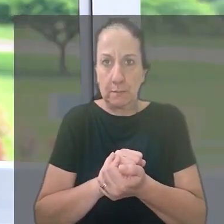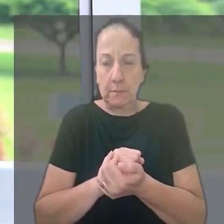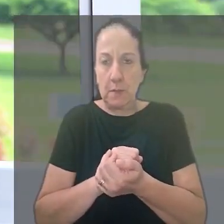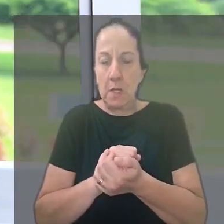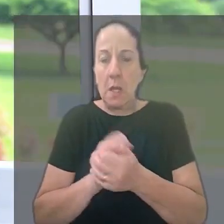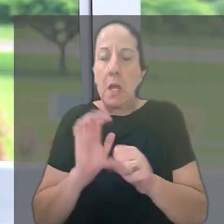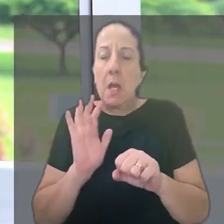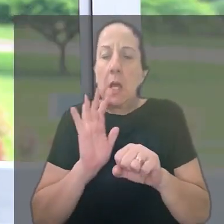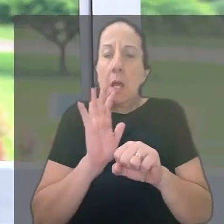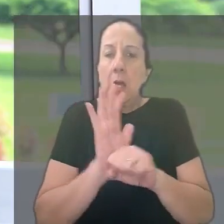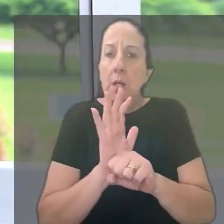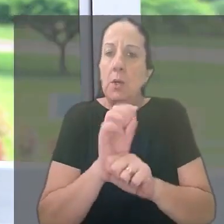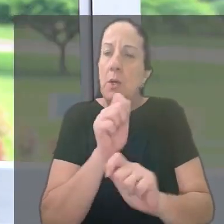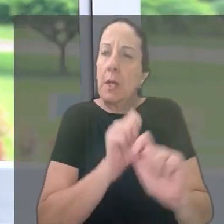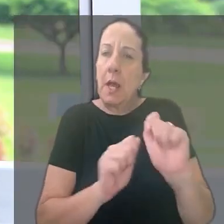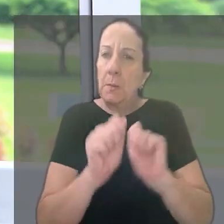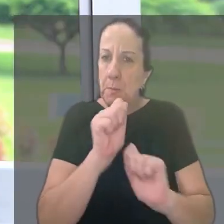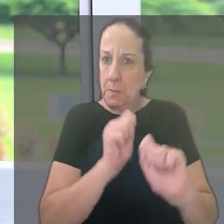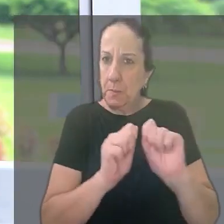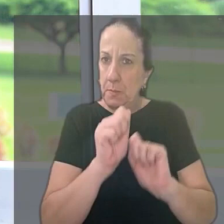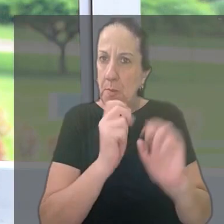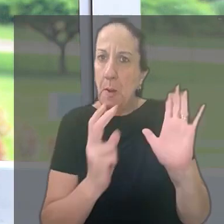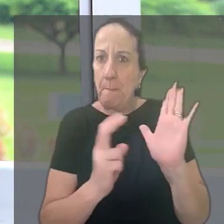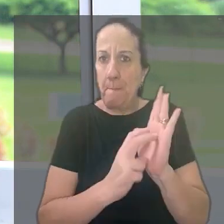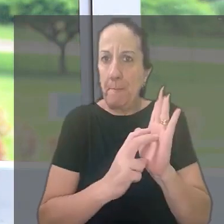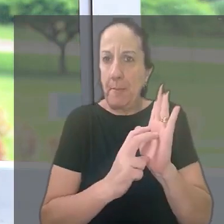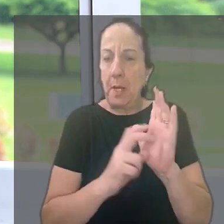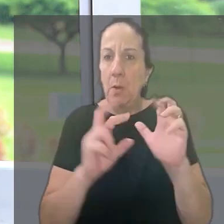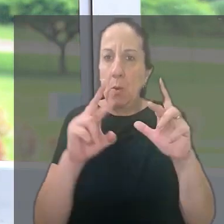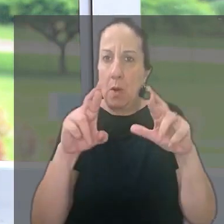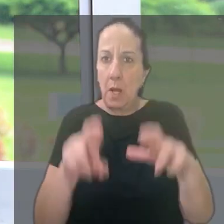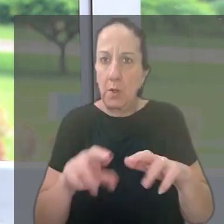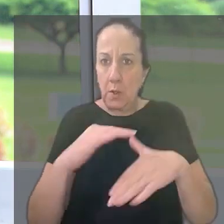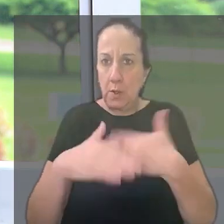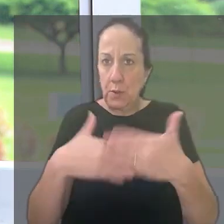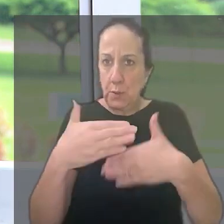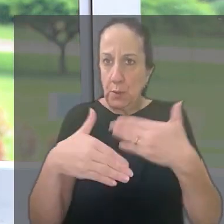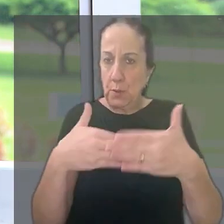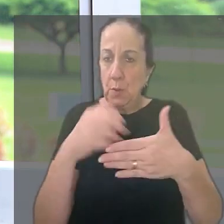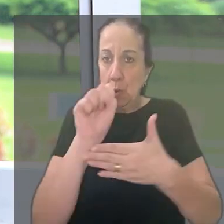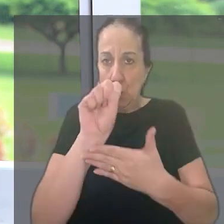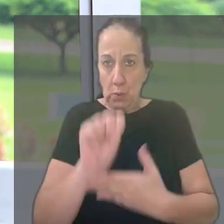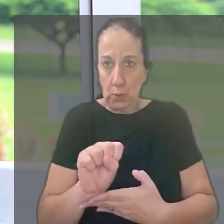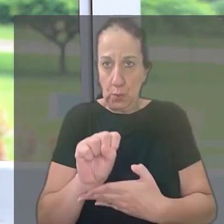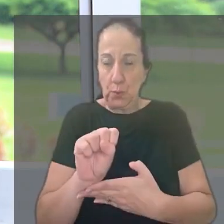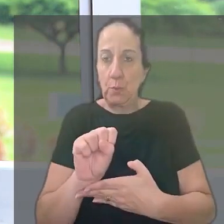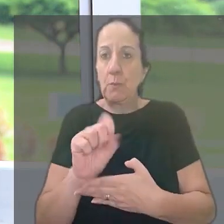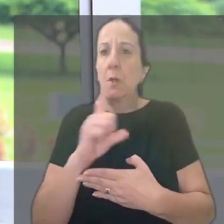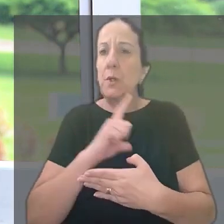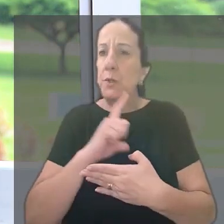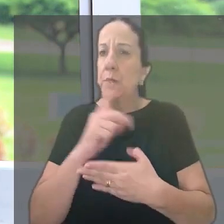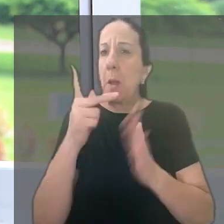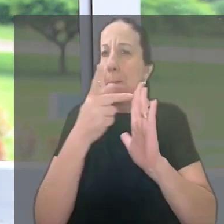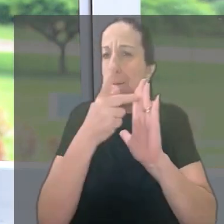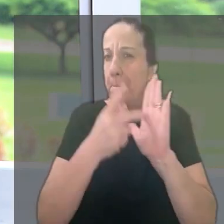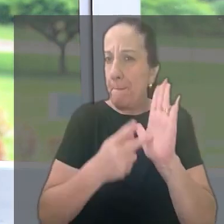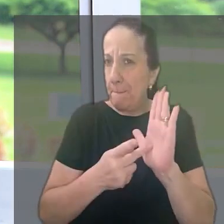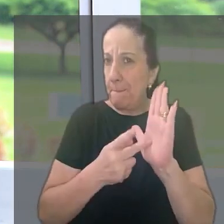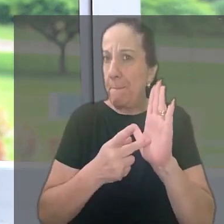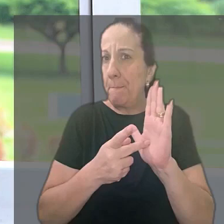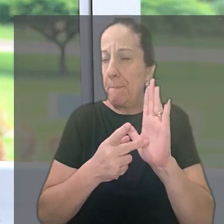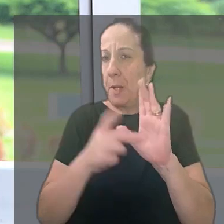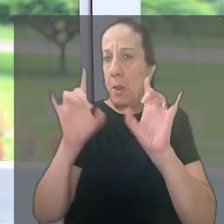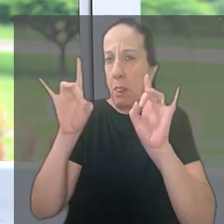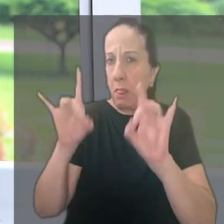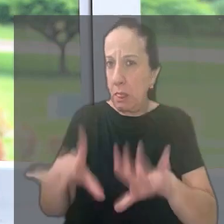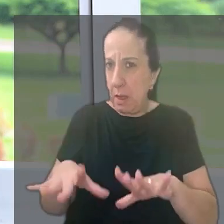A auxiliar de serviços administrativos do Banco Regional de Desenvolvimento do Extremo Sul havia aderido ao plano de demissão